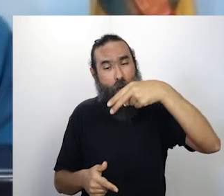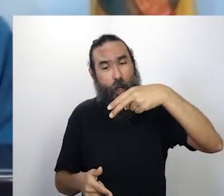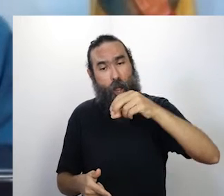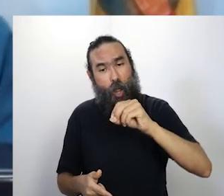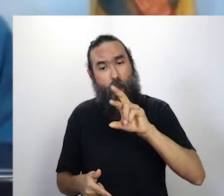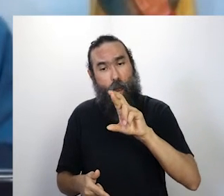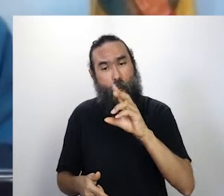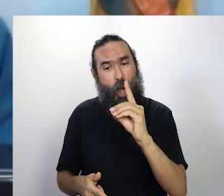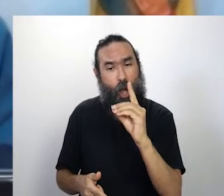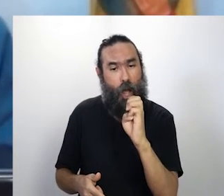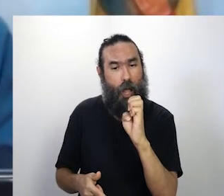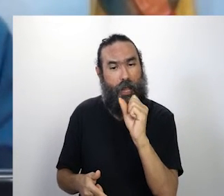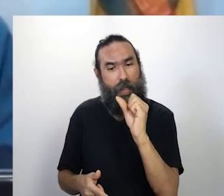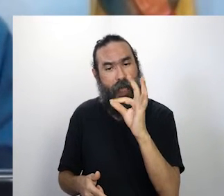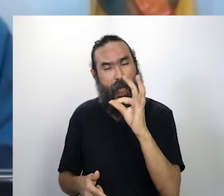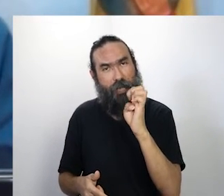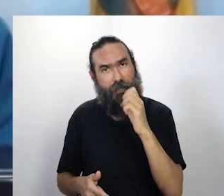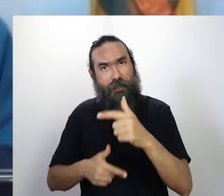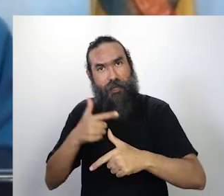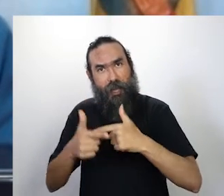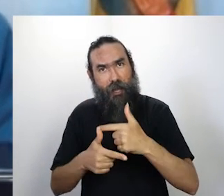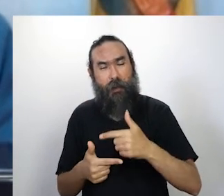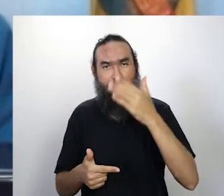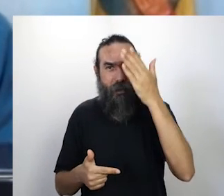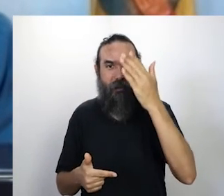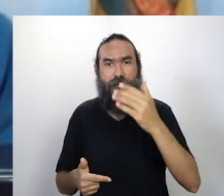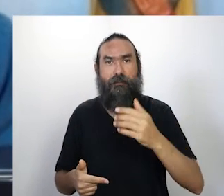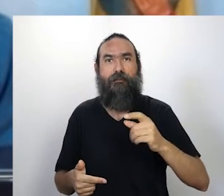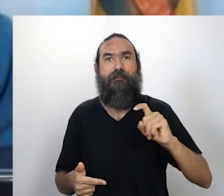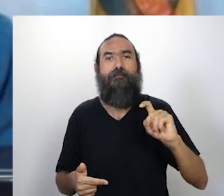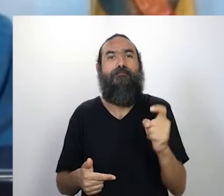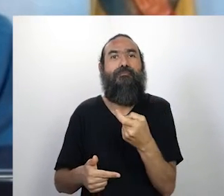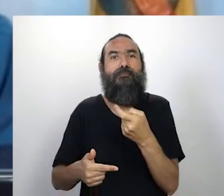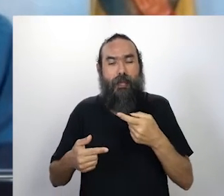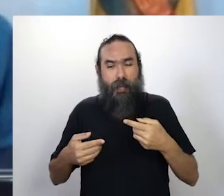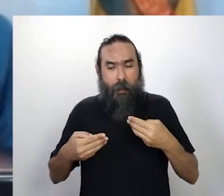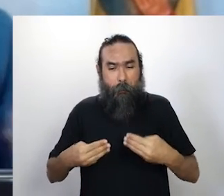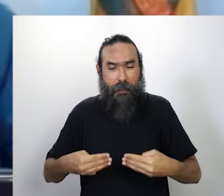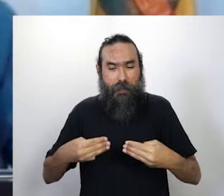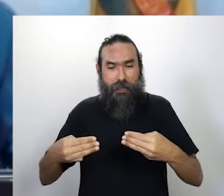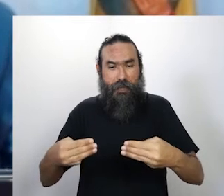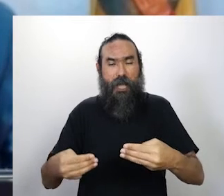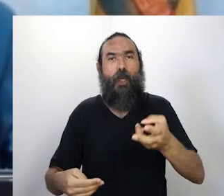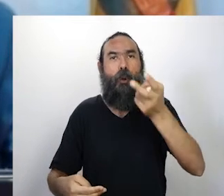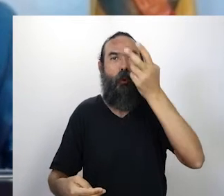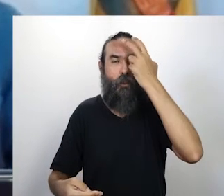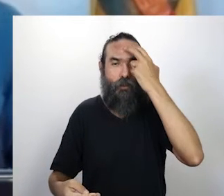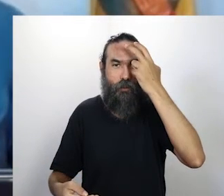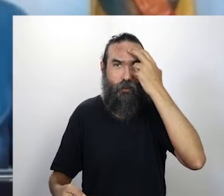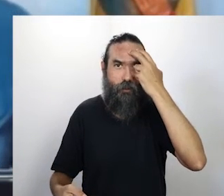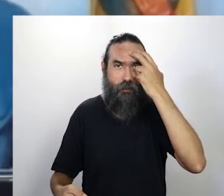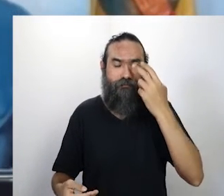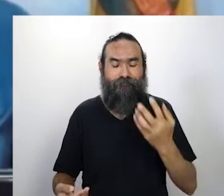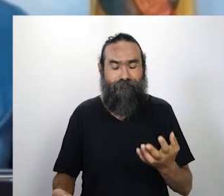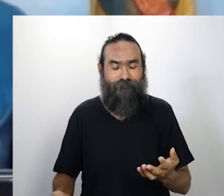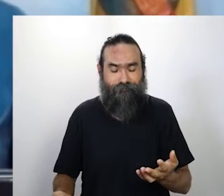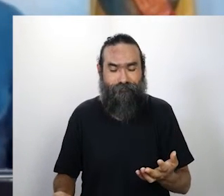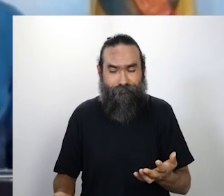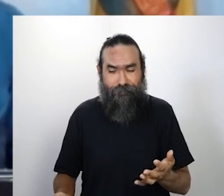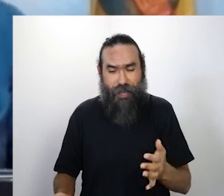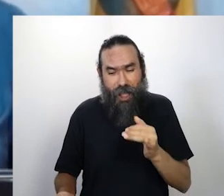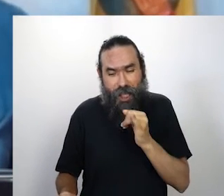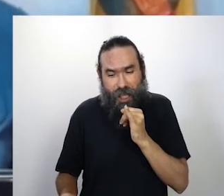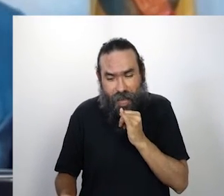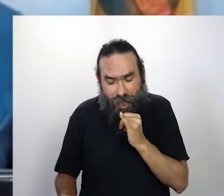nordeste do agora extinto Ministério da Cultura. Olha para aí. Vamos lembrar sempre do que aconteceu com a